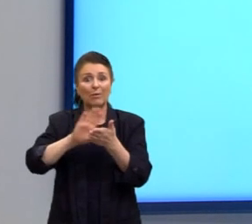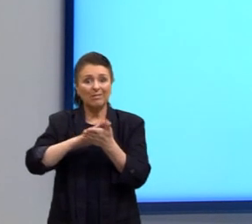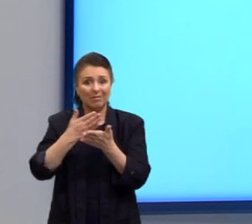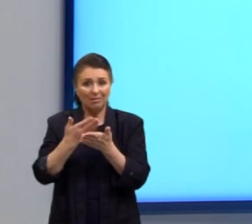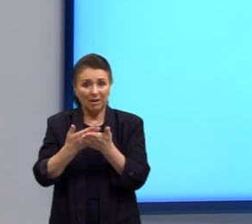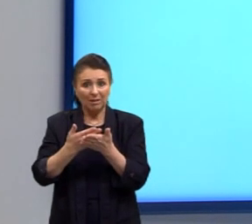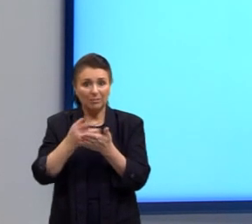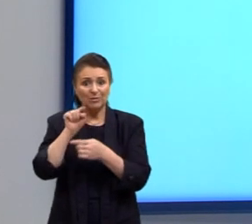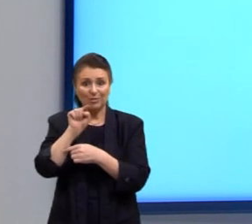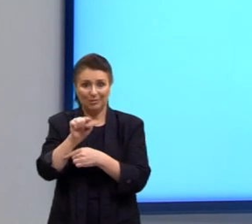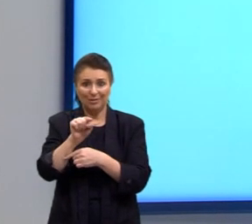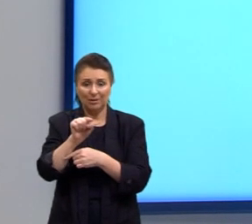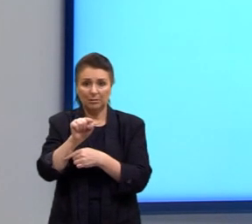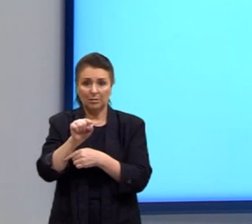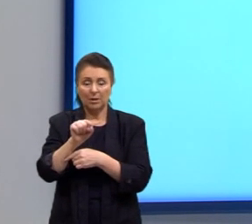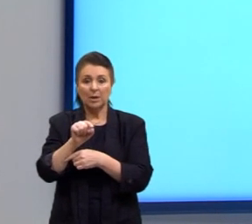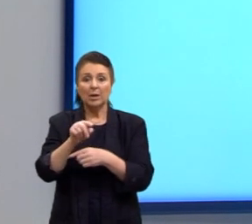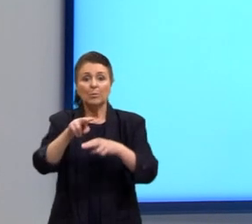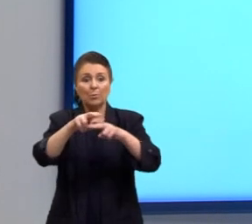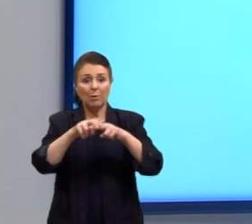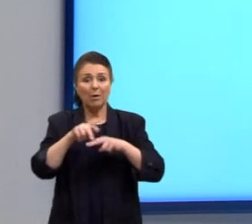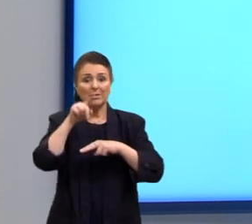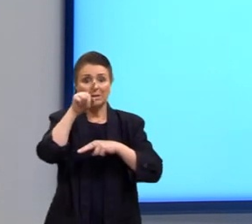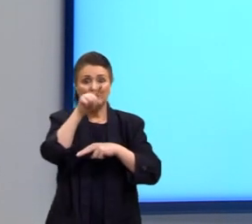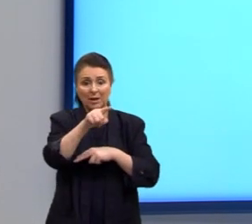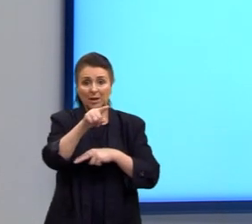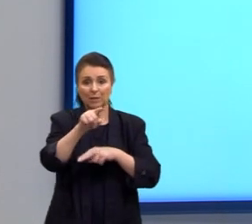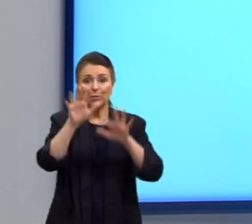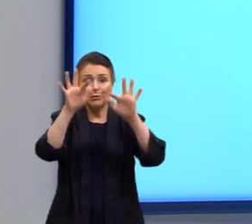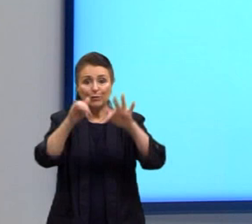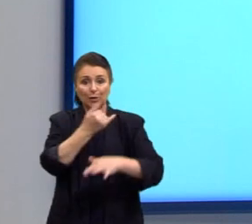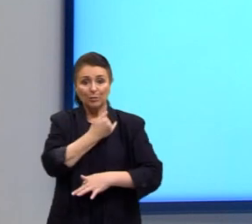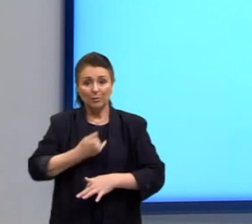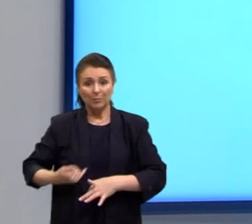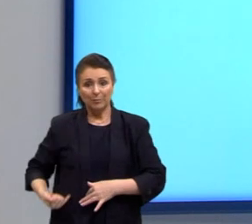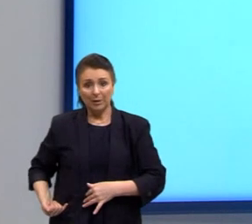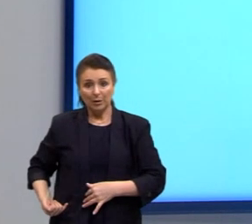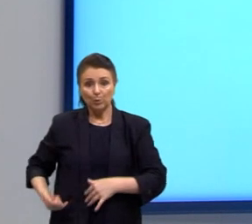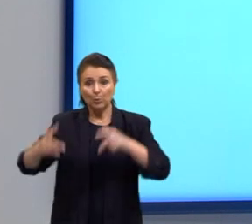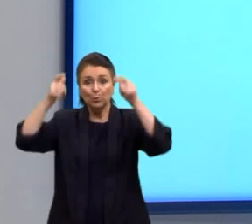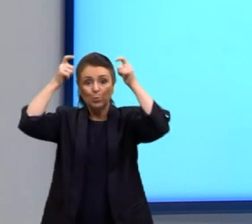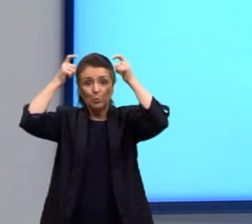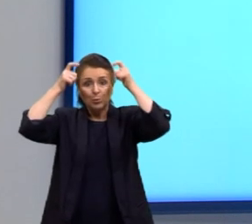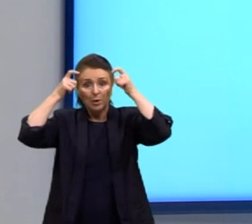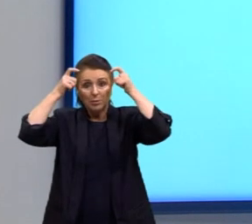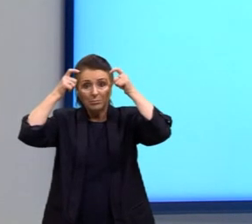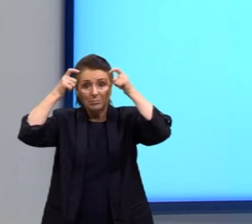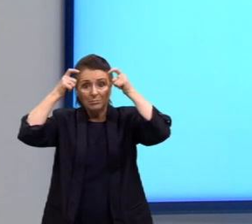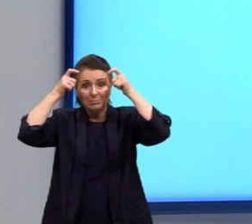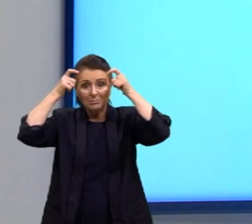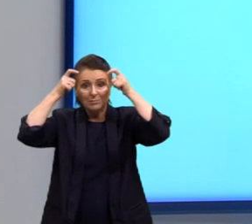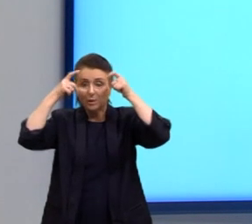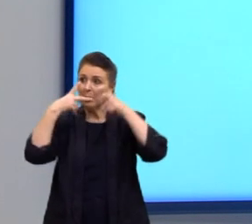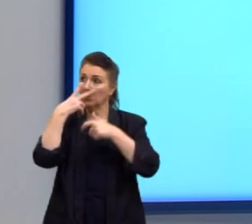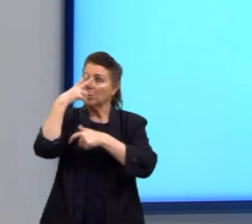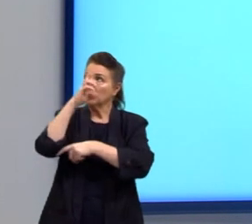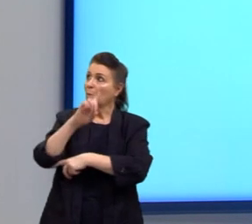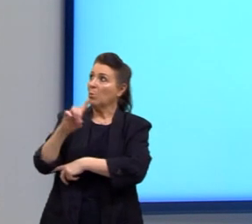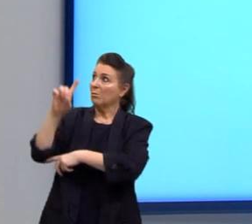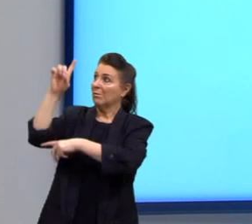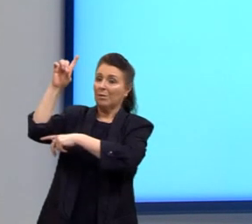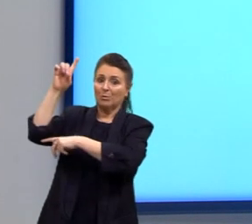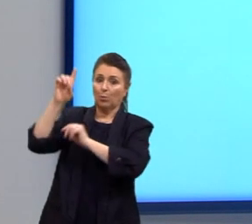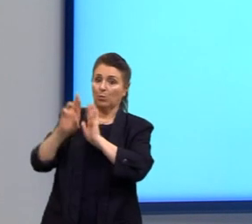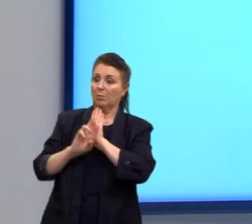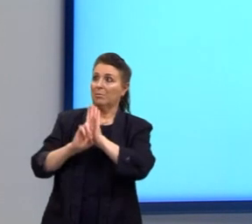o fim do império de Montezuma, que é um rei que era tido como um deus. Então, nós